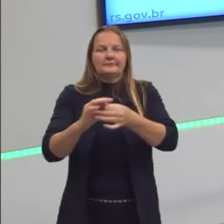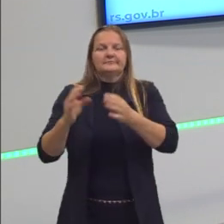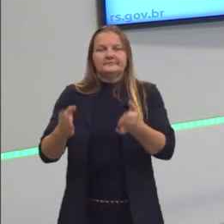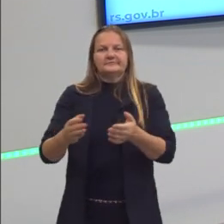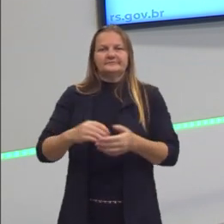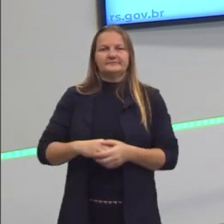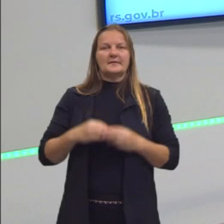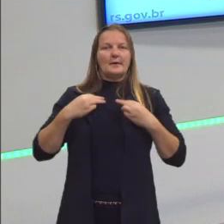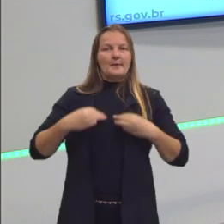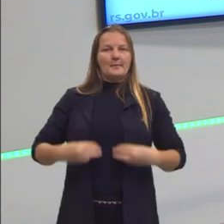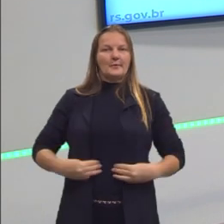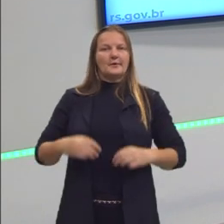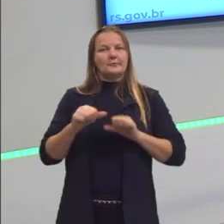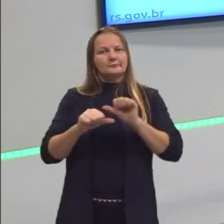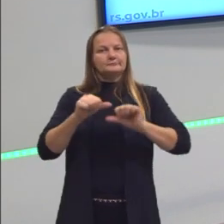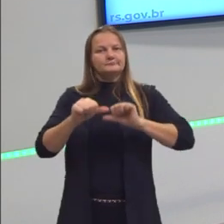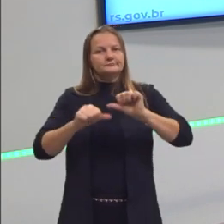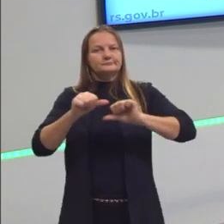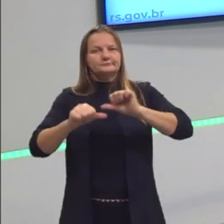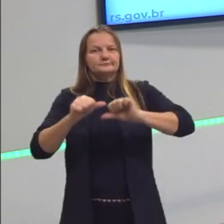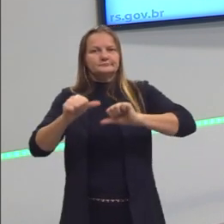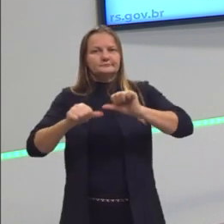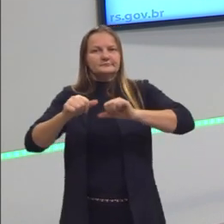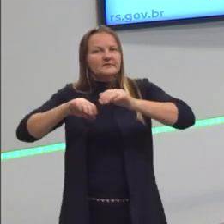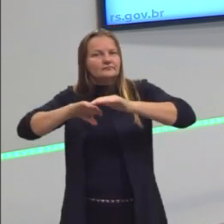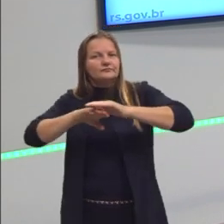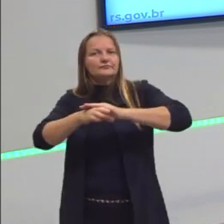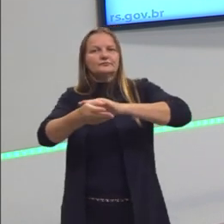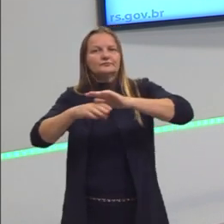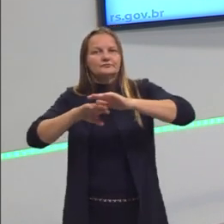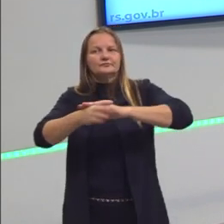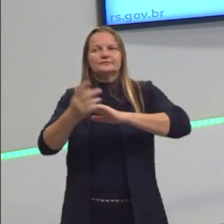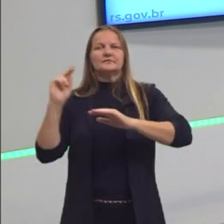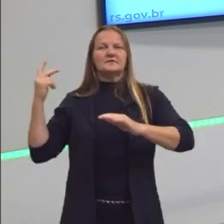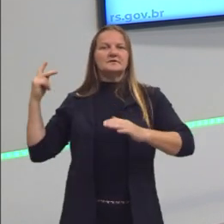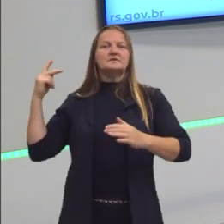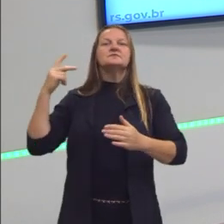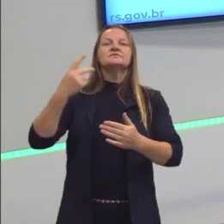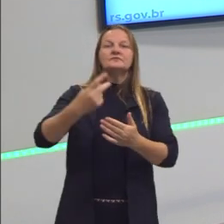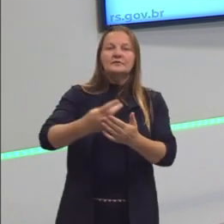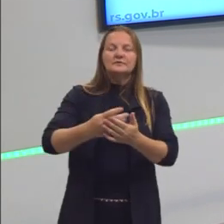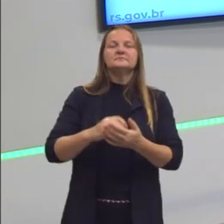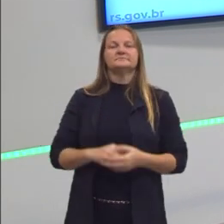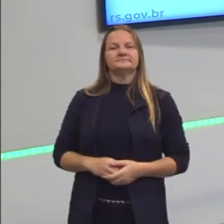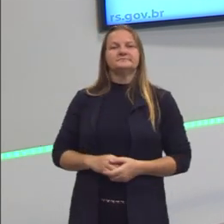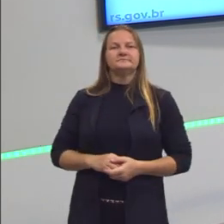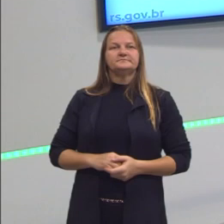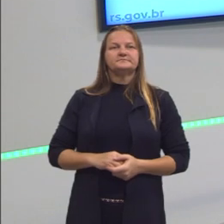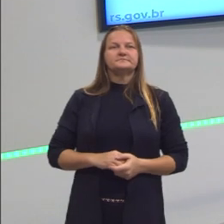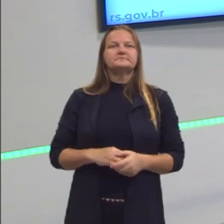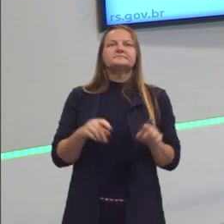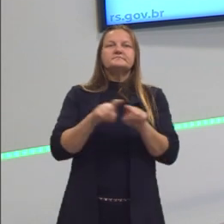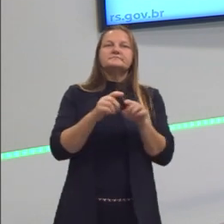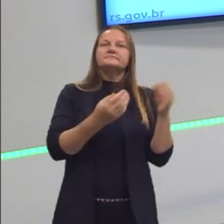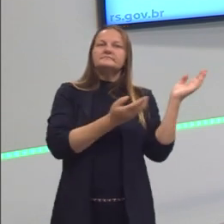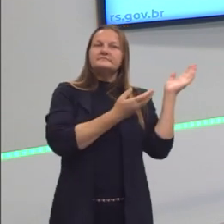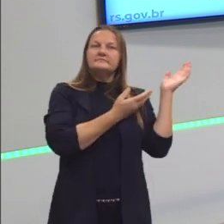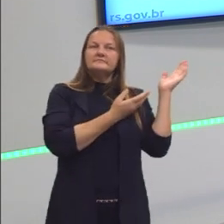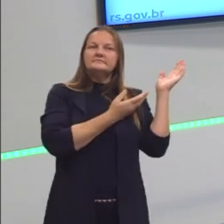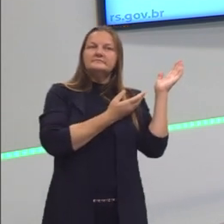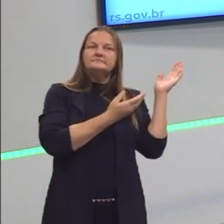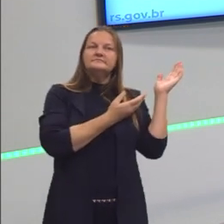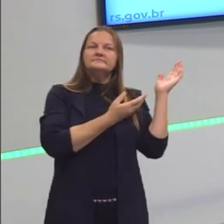ela se modifica no decorrer da história. É assim mesmo. Aqui eu trago uma